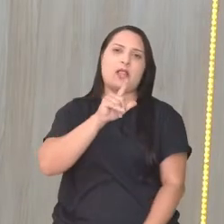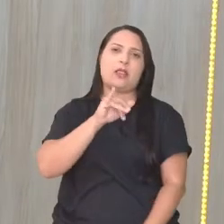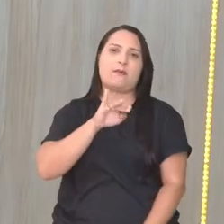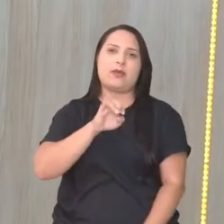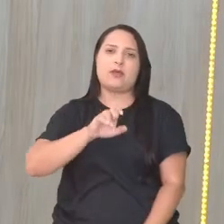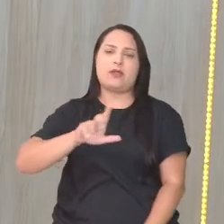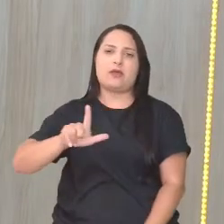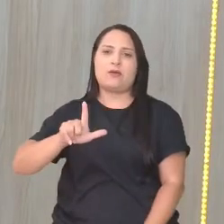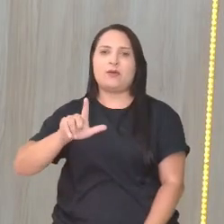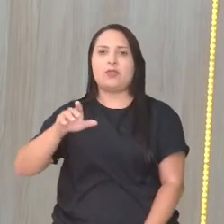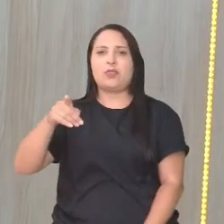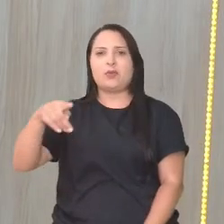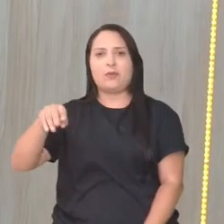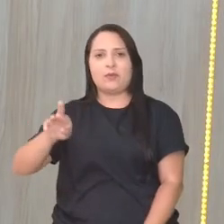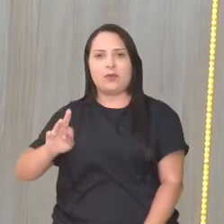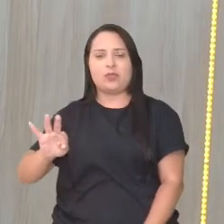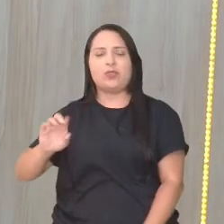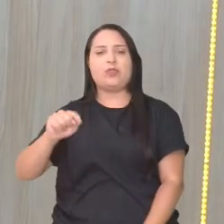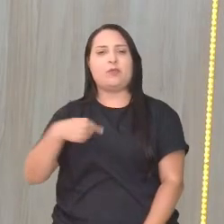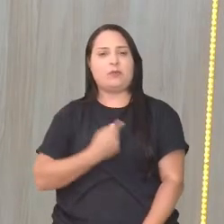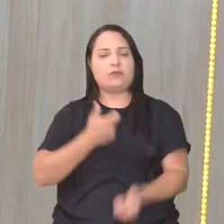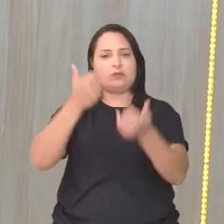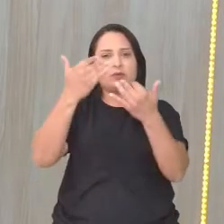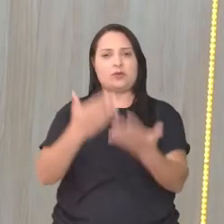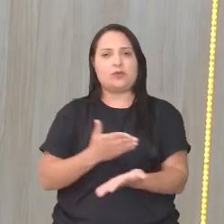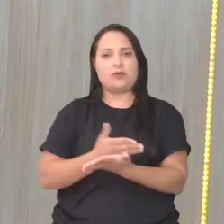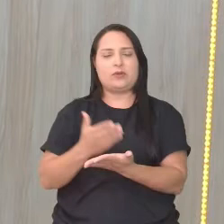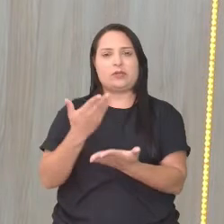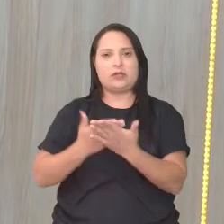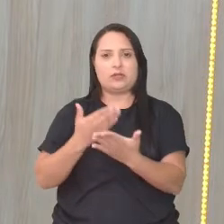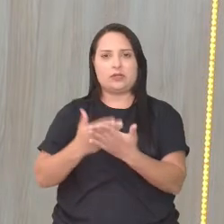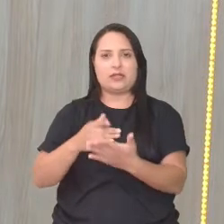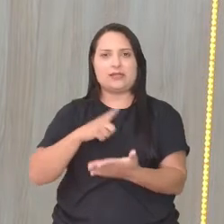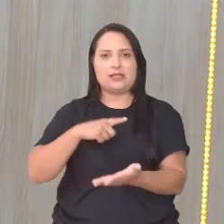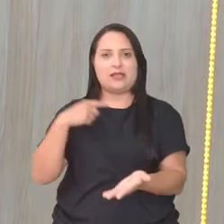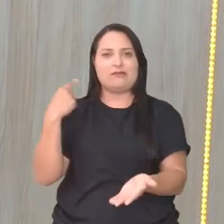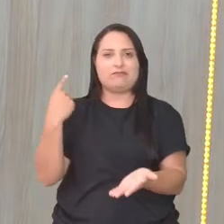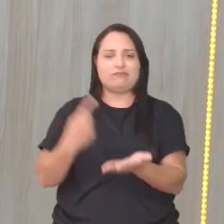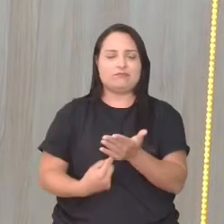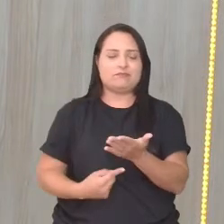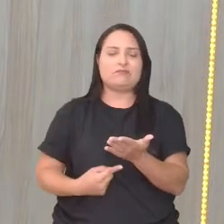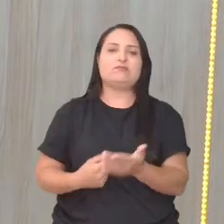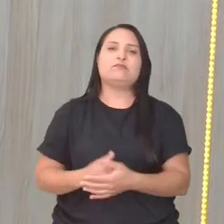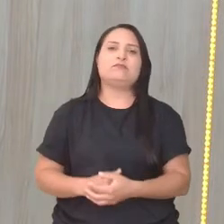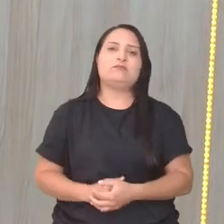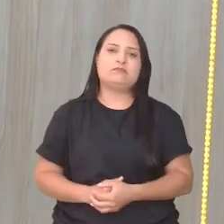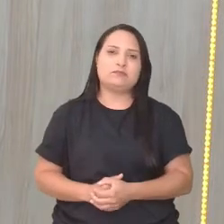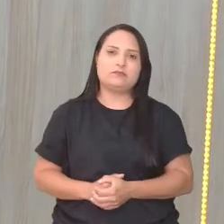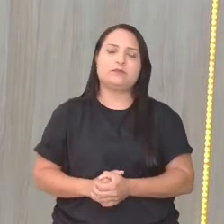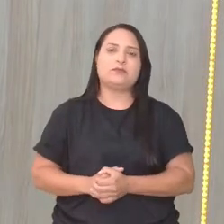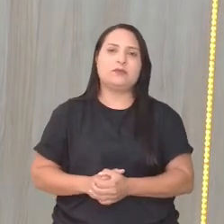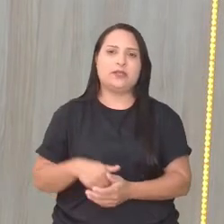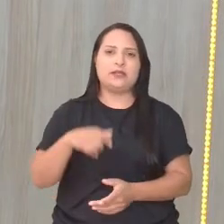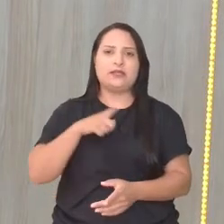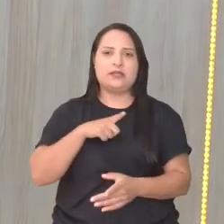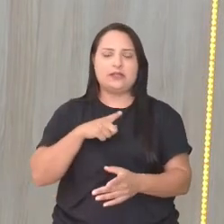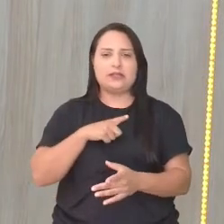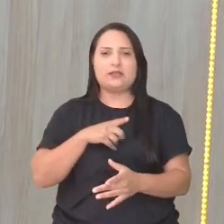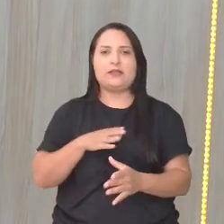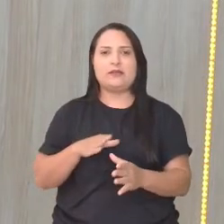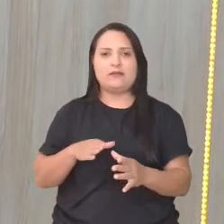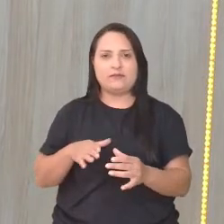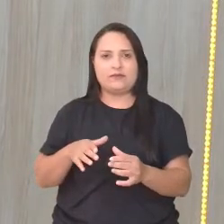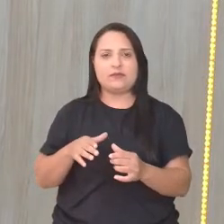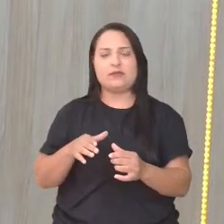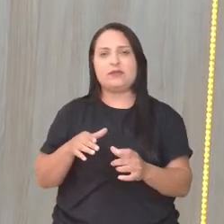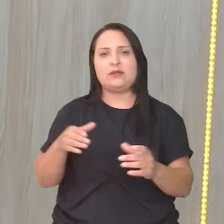Porto, como a gente estava falando no início da aula, foi um acontecimento que esteve diretamente relacionado